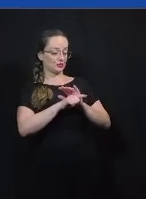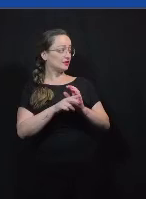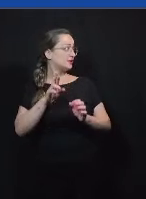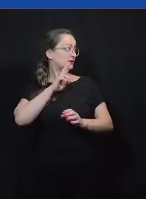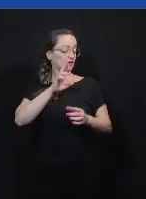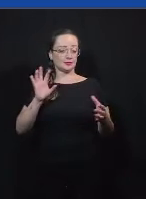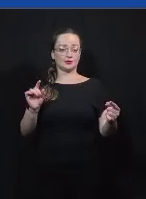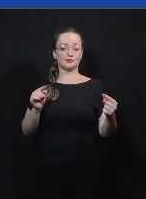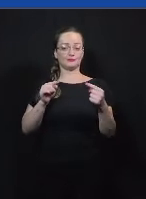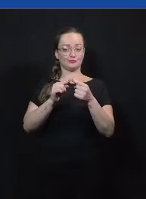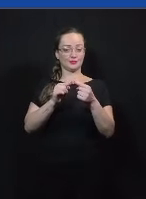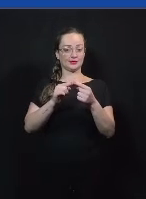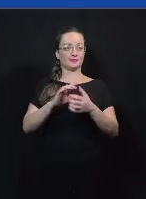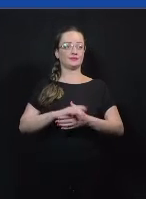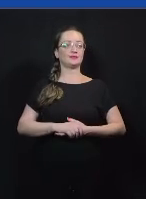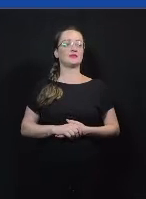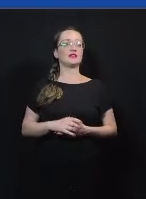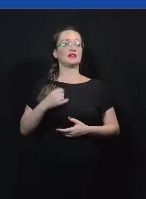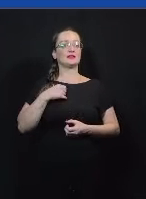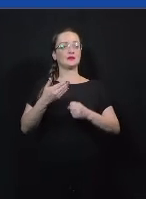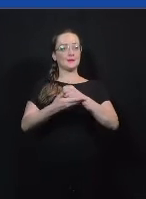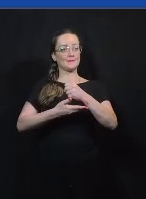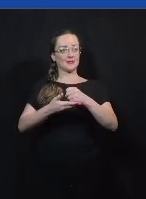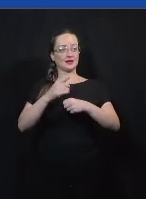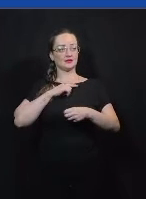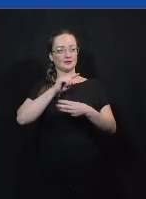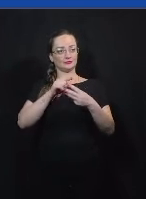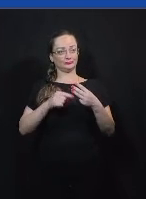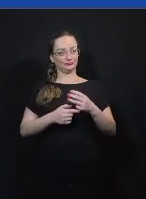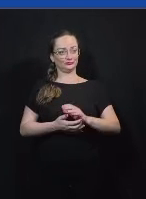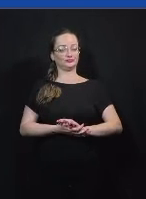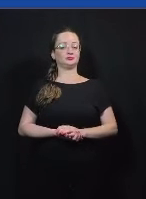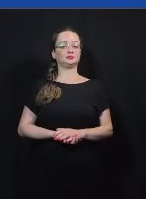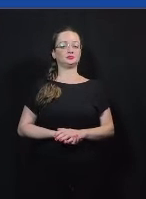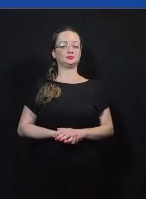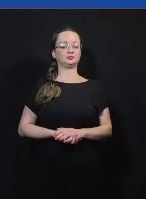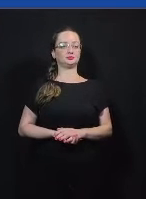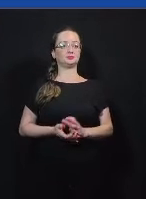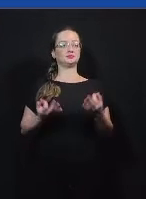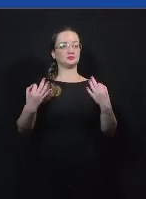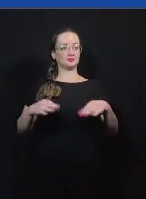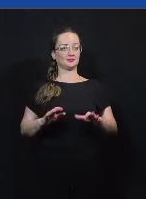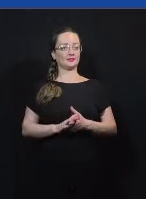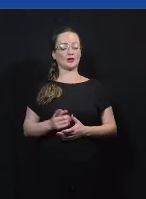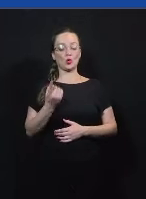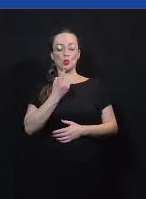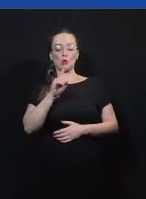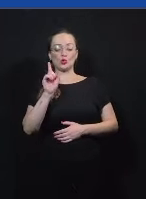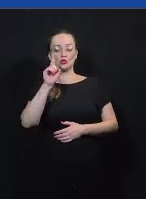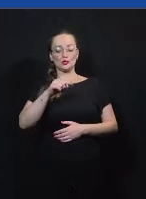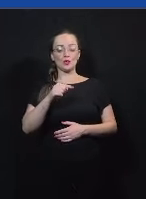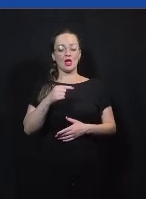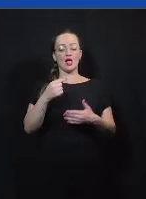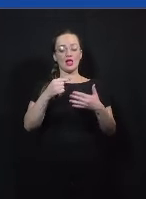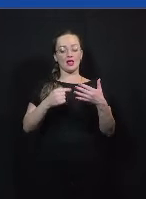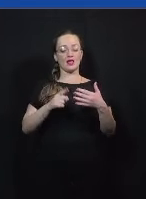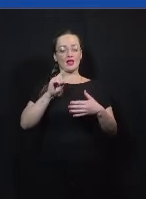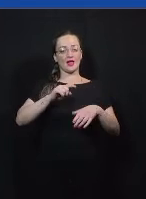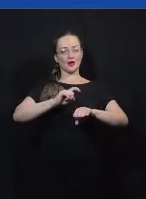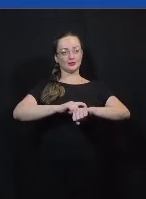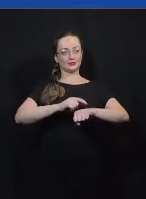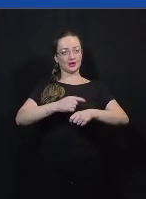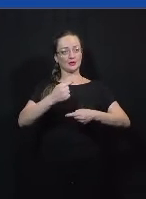argumentos trazidos tiveram embasamento em fatos e dados, certo? E o último critério é o critério de tempo. Num debate